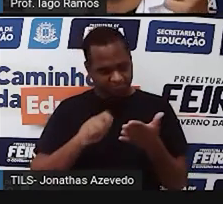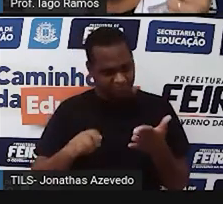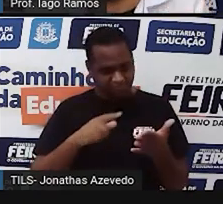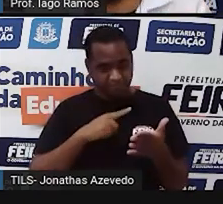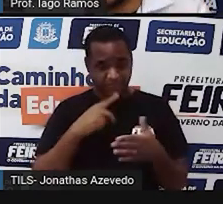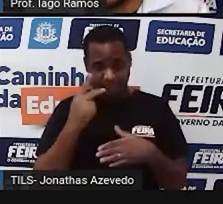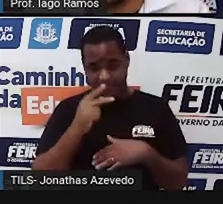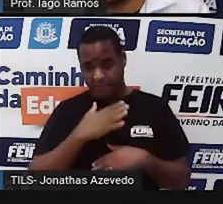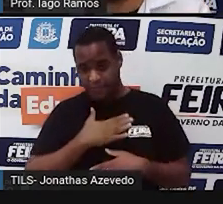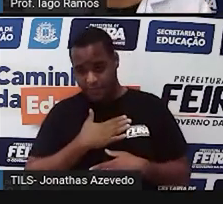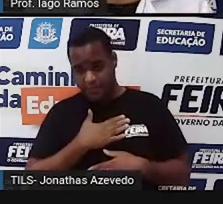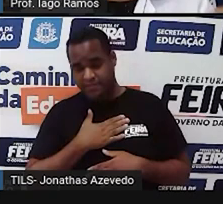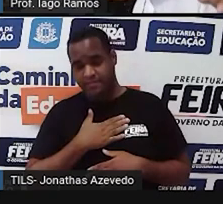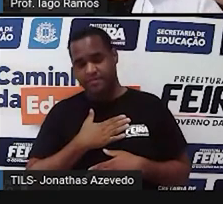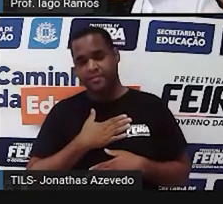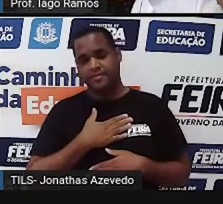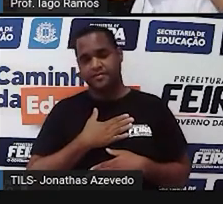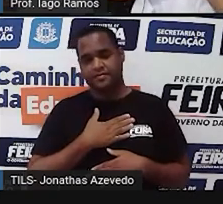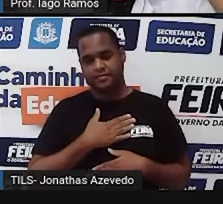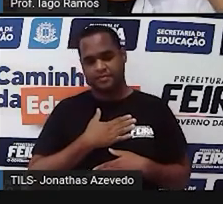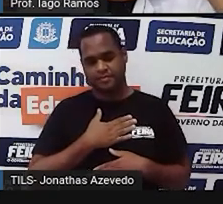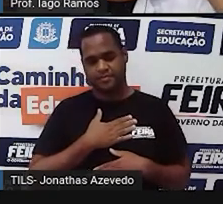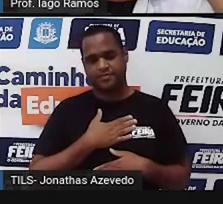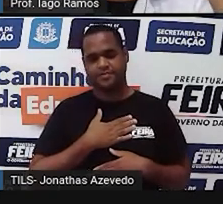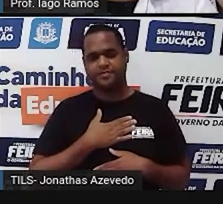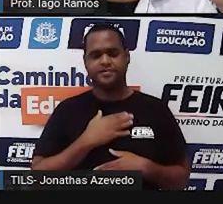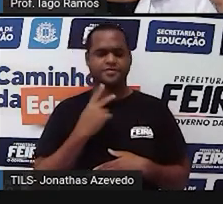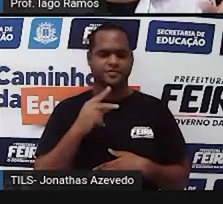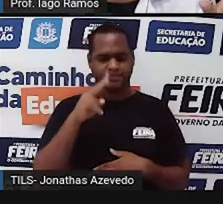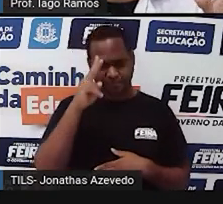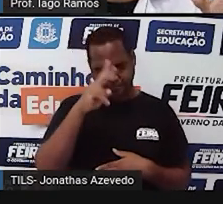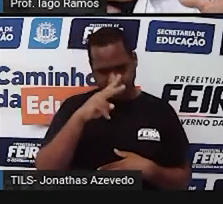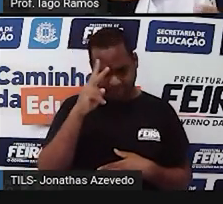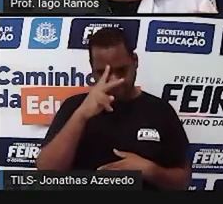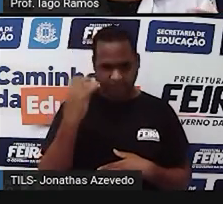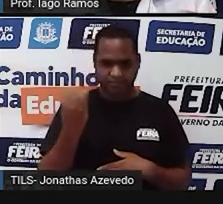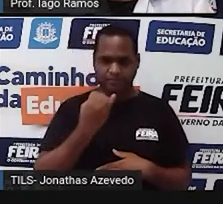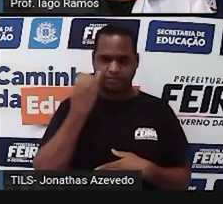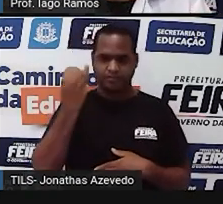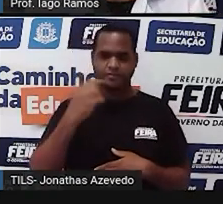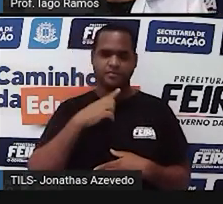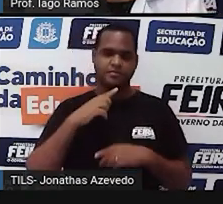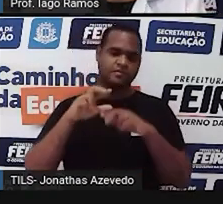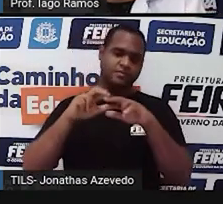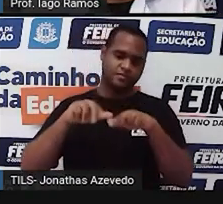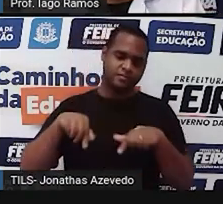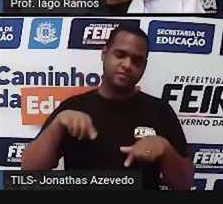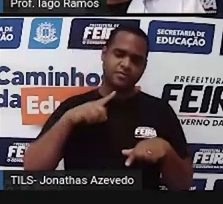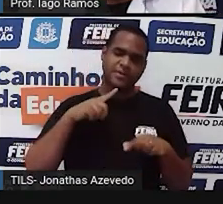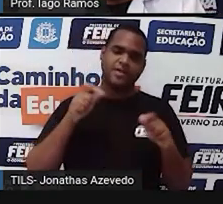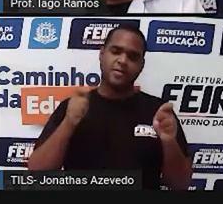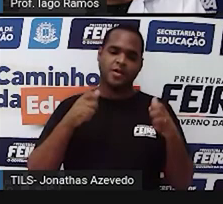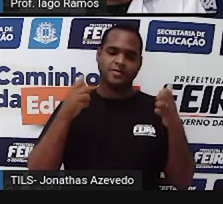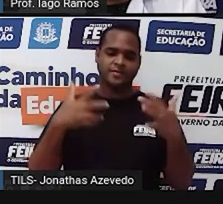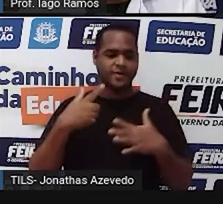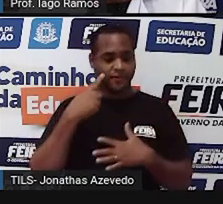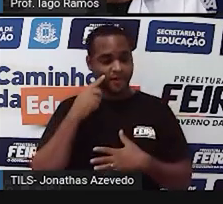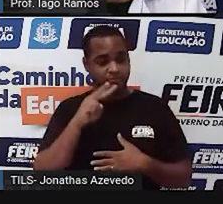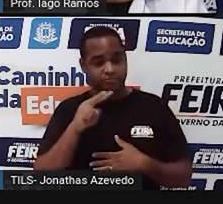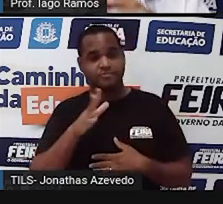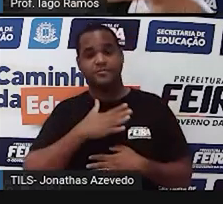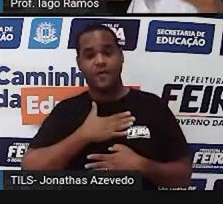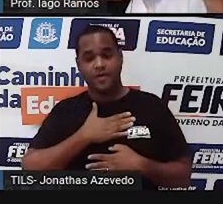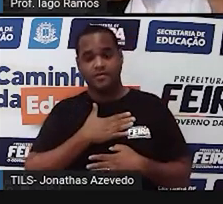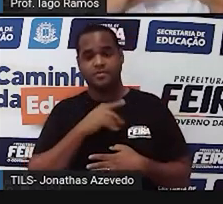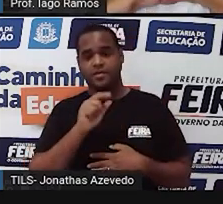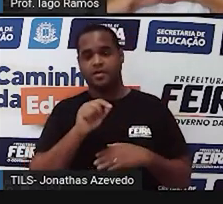mais gostou, né, você vai precisar lembrar das coisas que você viu nessa aula para